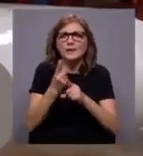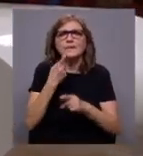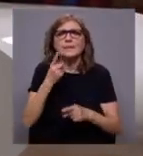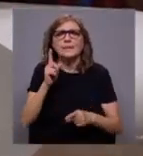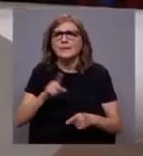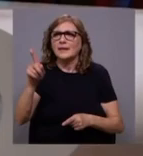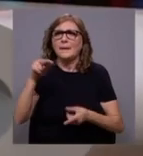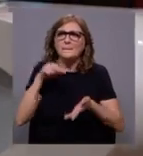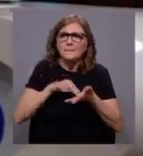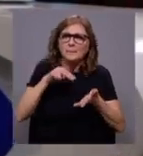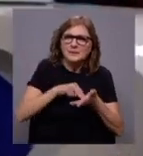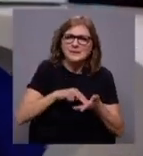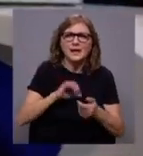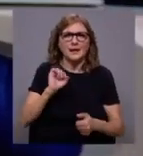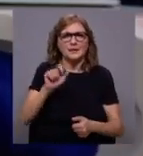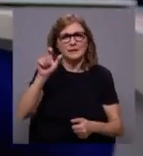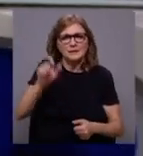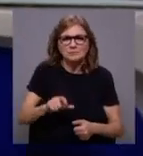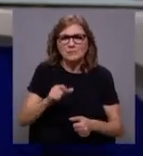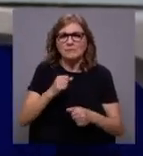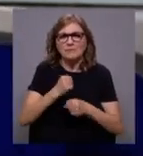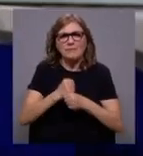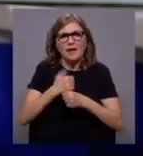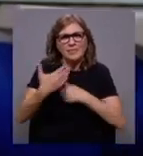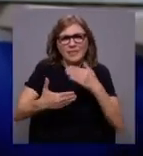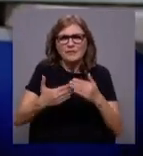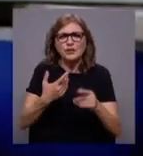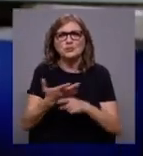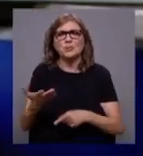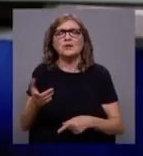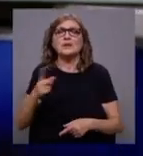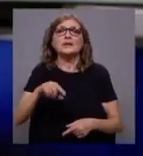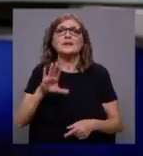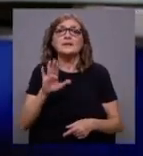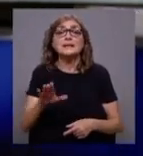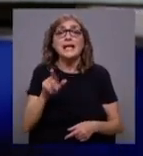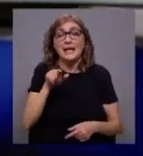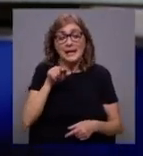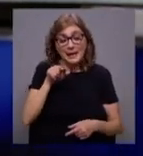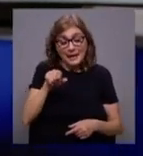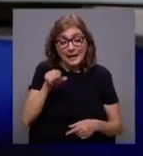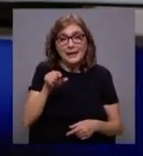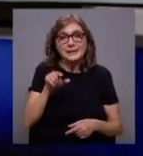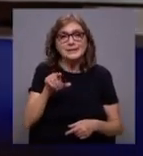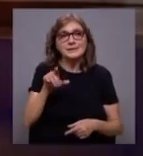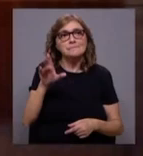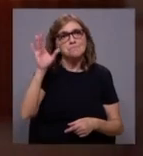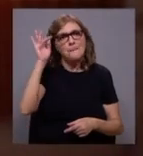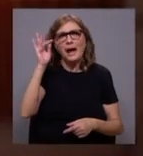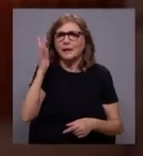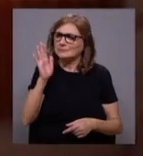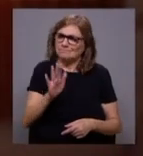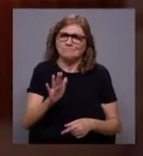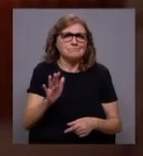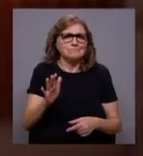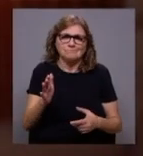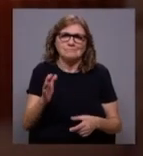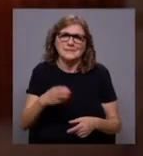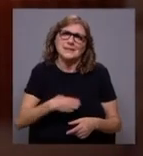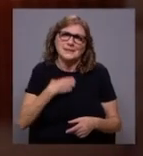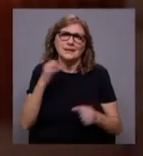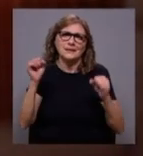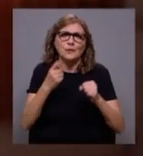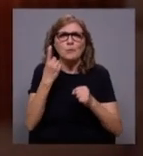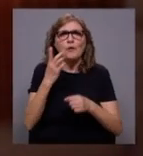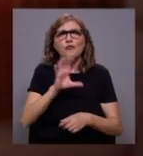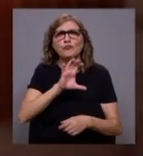presença, o seu ativismo. E essa marca, claro, faz-se sentir de uma forma